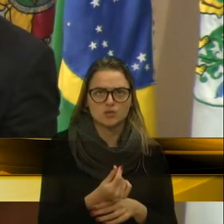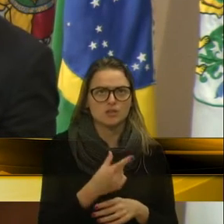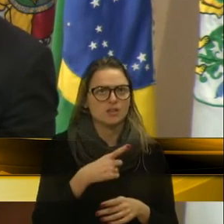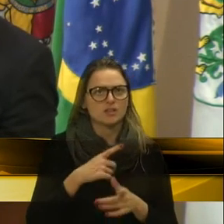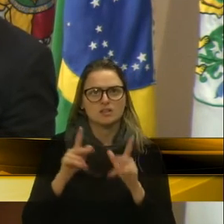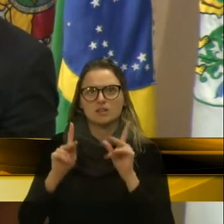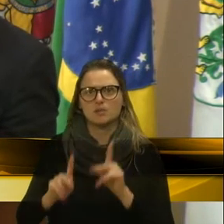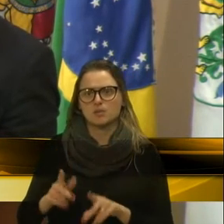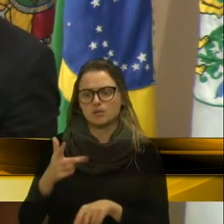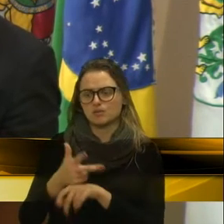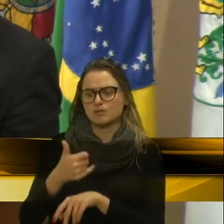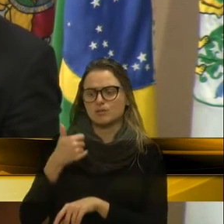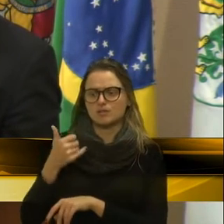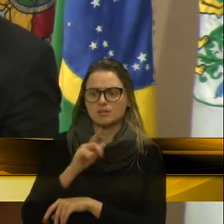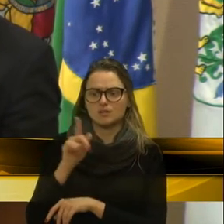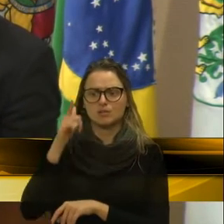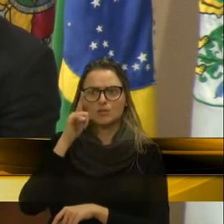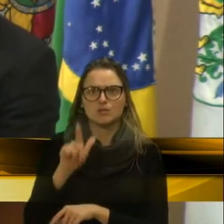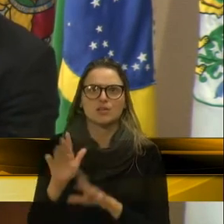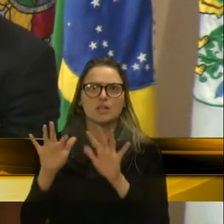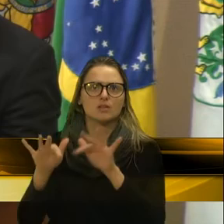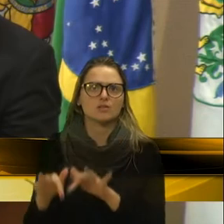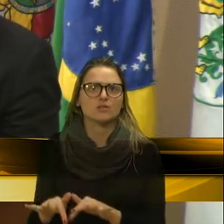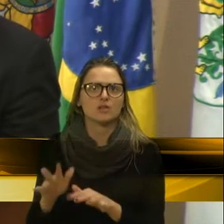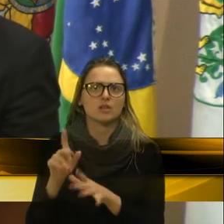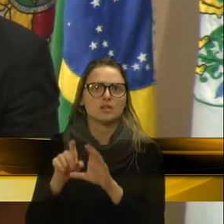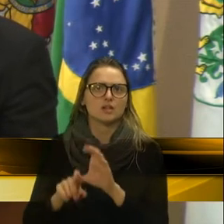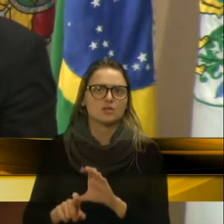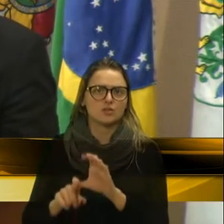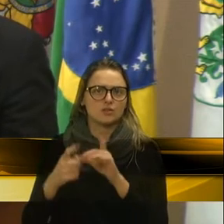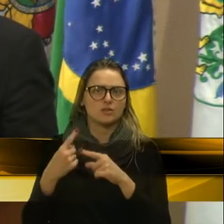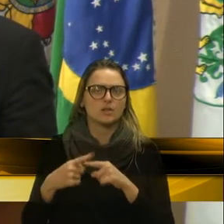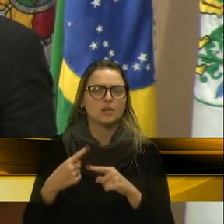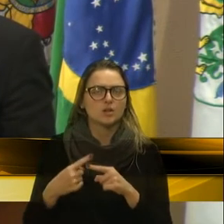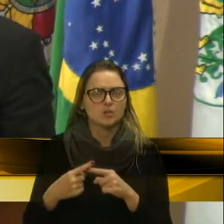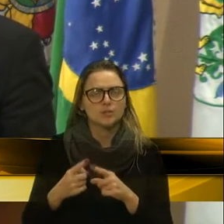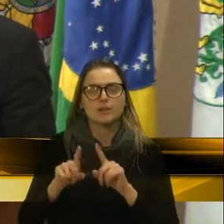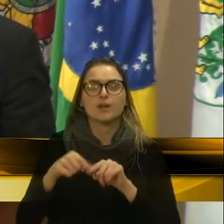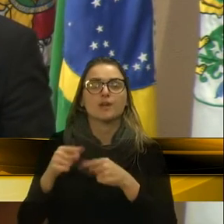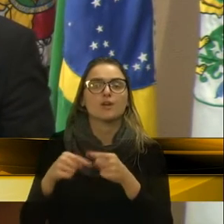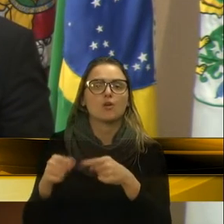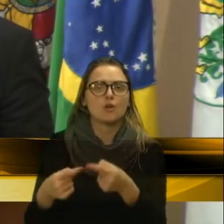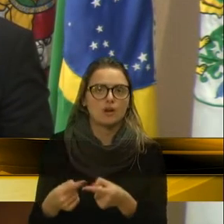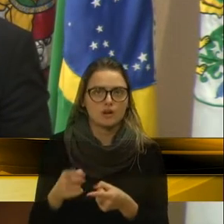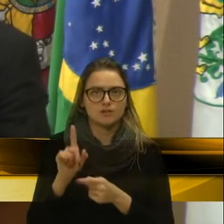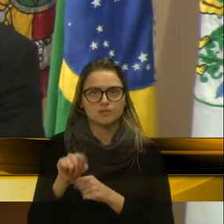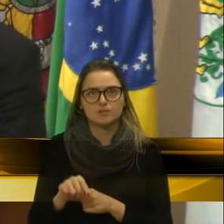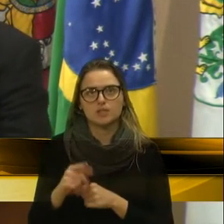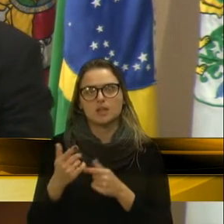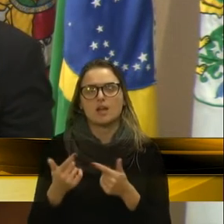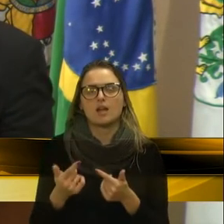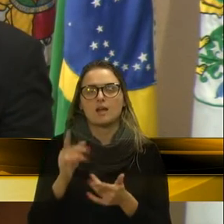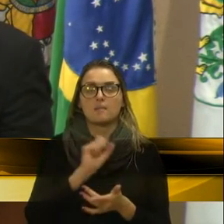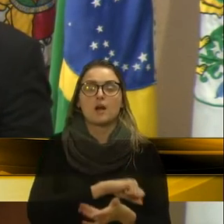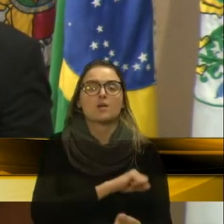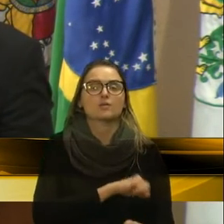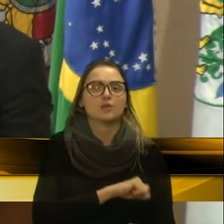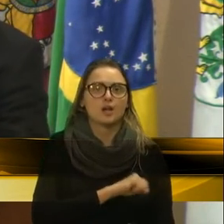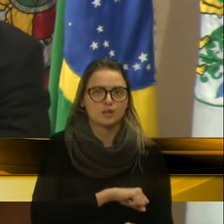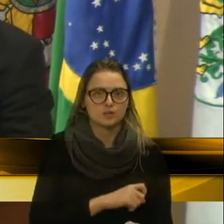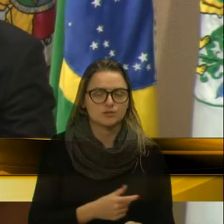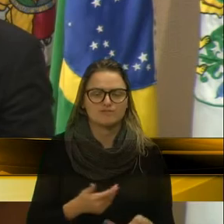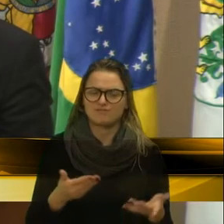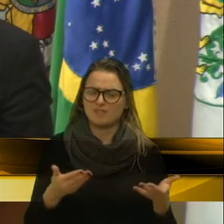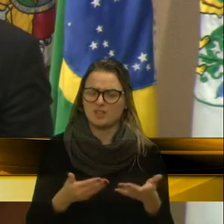que não conseguem mais sair disso, porque ele acaba sendo envolvido por essa que é uma verdadeira gangue. Então, mais isso ainda,